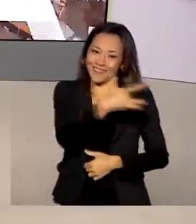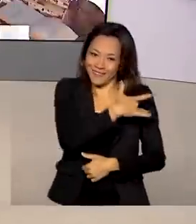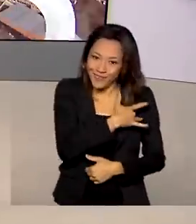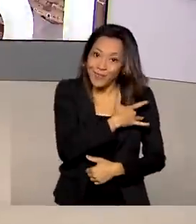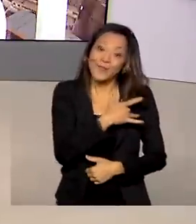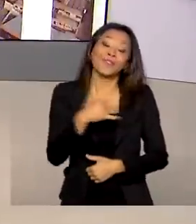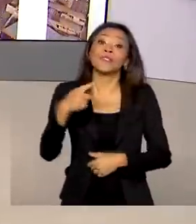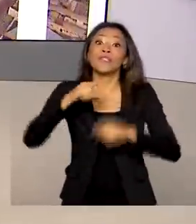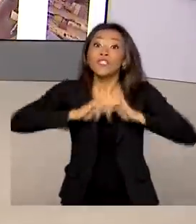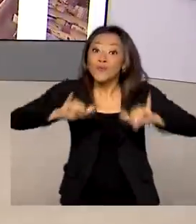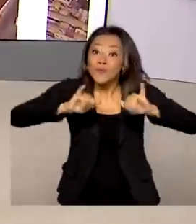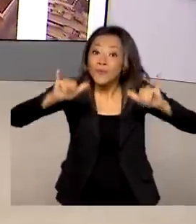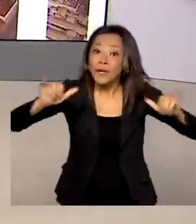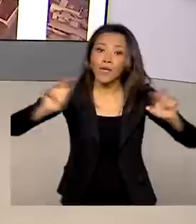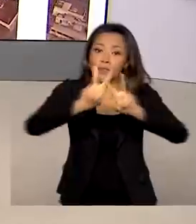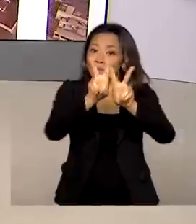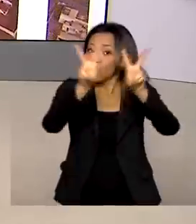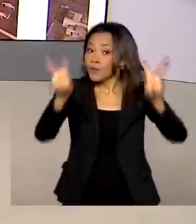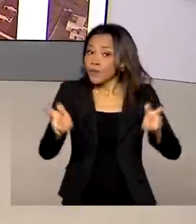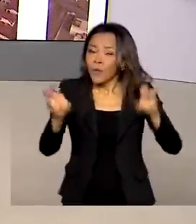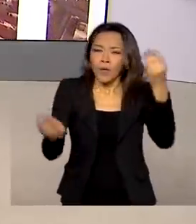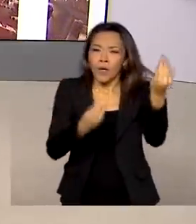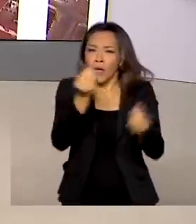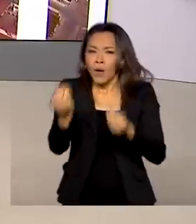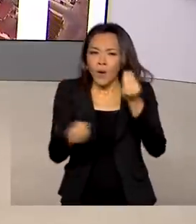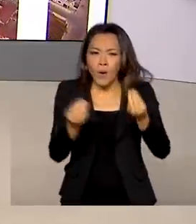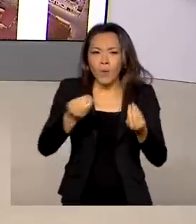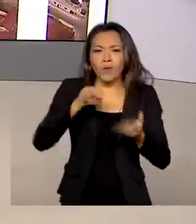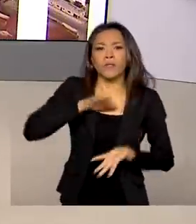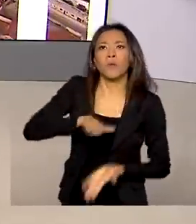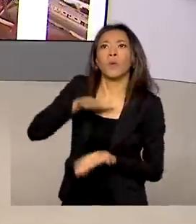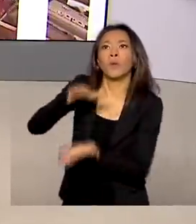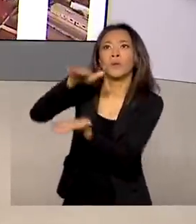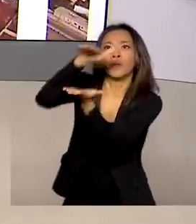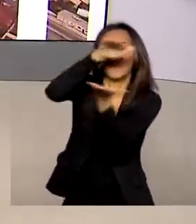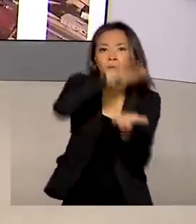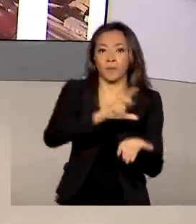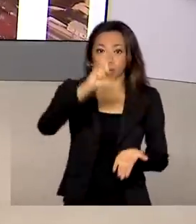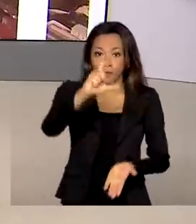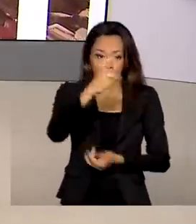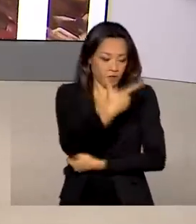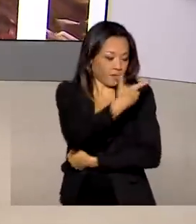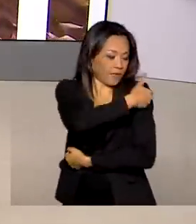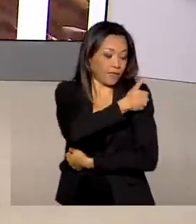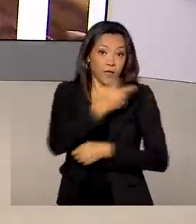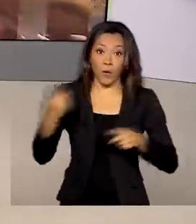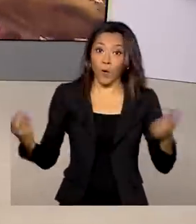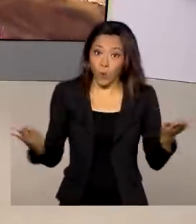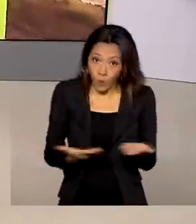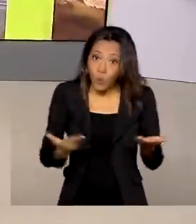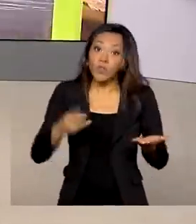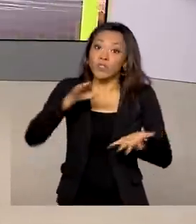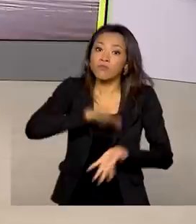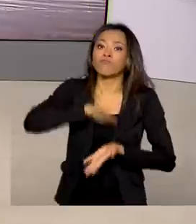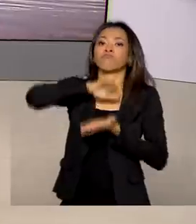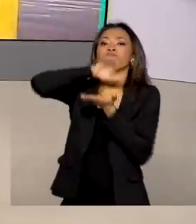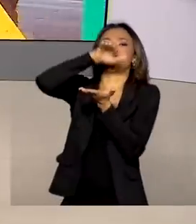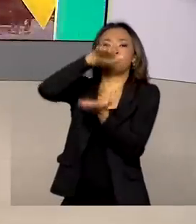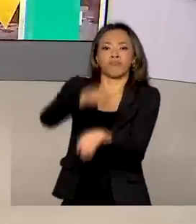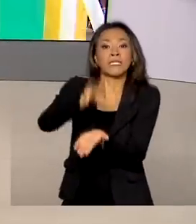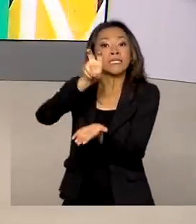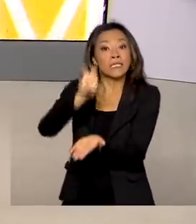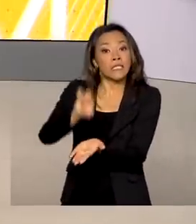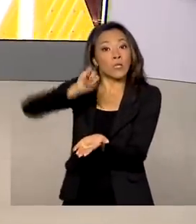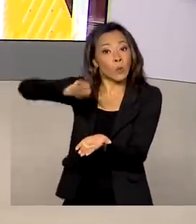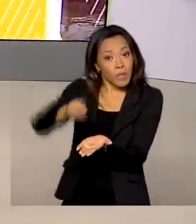atualizar as informações sobre a distribuição de imunizantes para todo o país porque hoje serão enviadas mais 5 milhões de